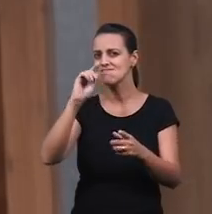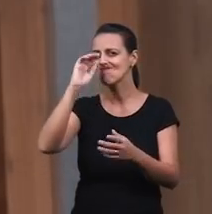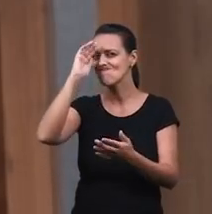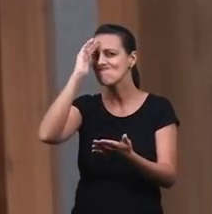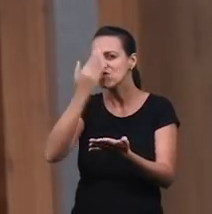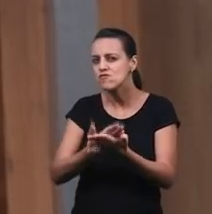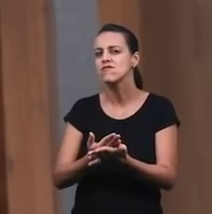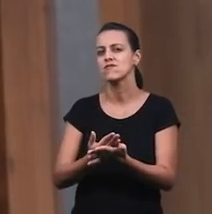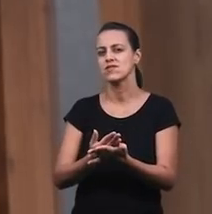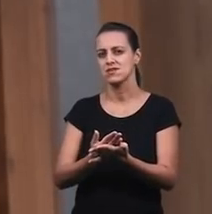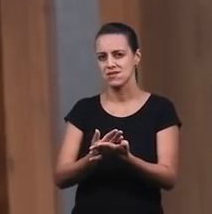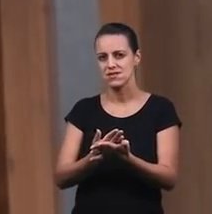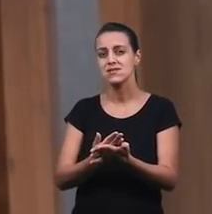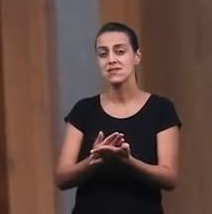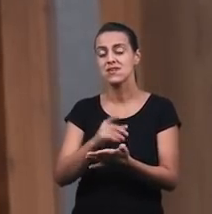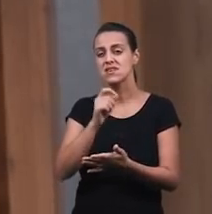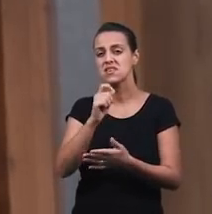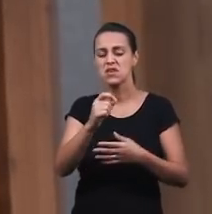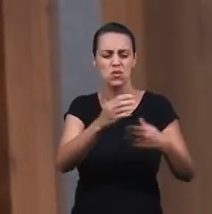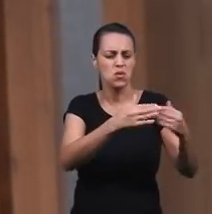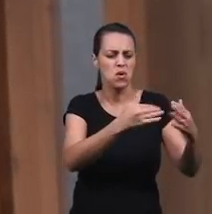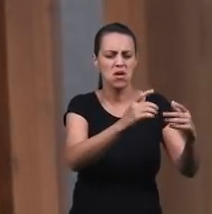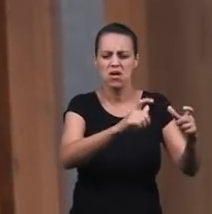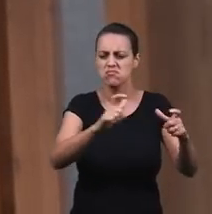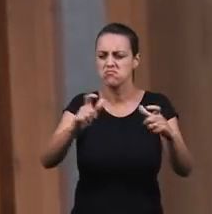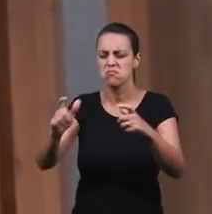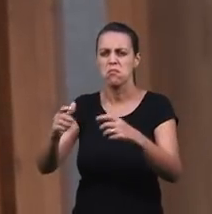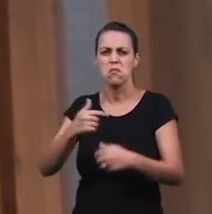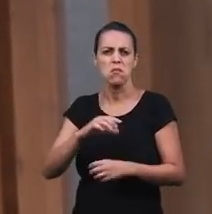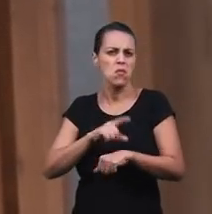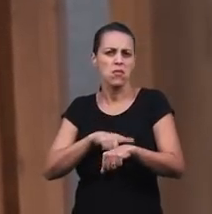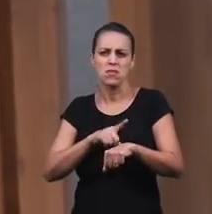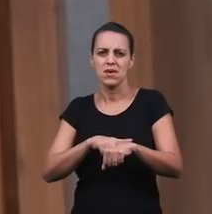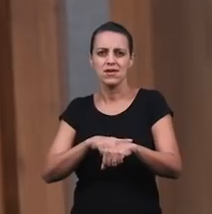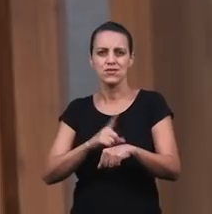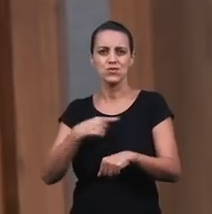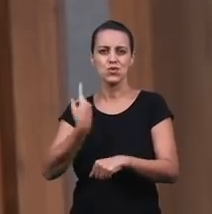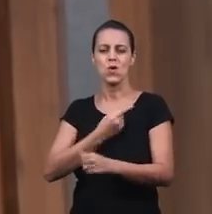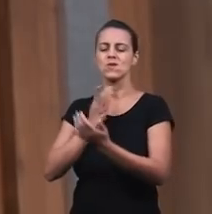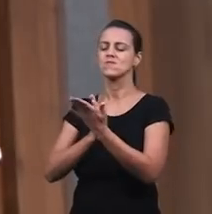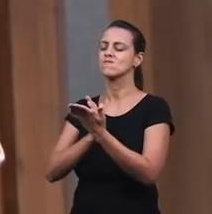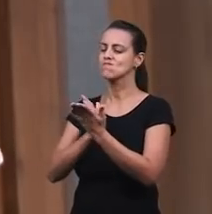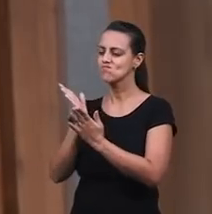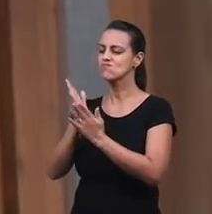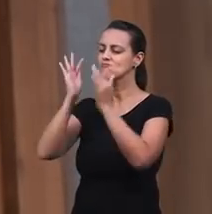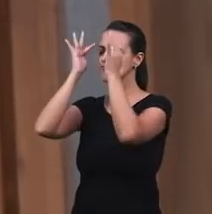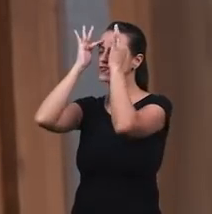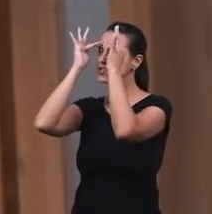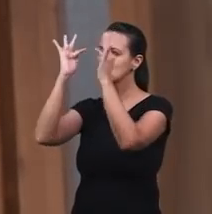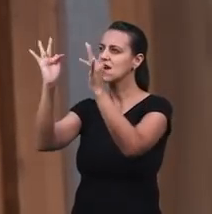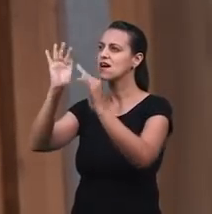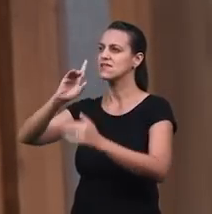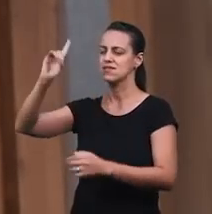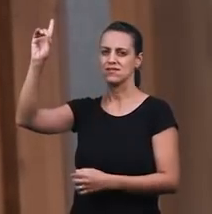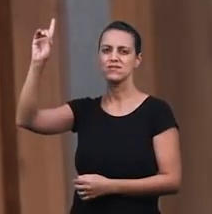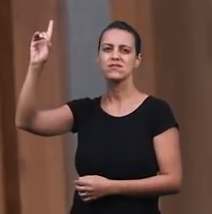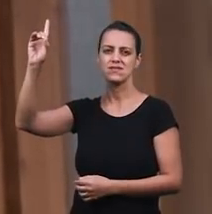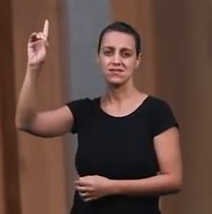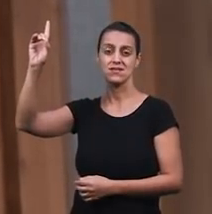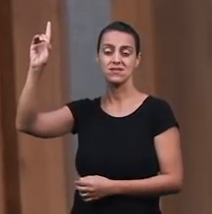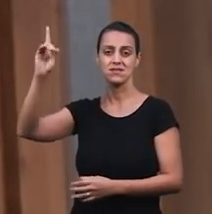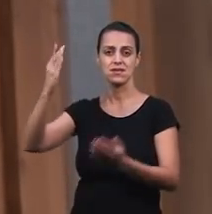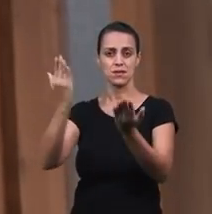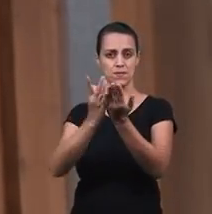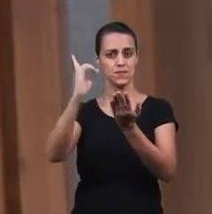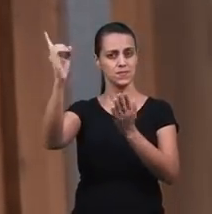Que independente das circunstâncias Nós permaneceremos fiéis ao nosso Deus A palavra de Deus nos